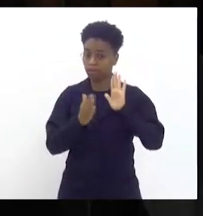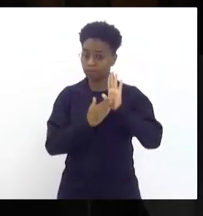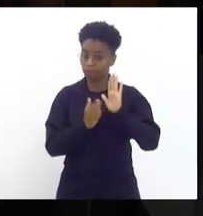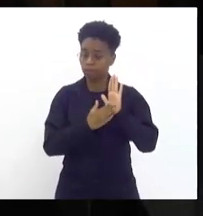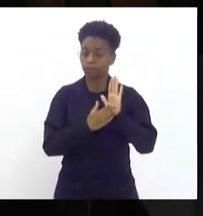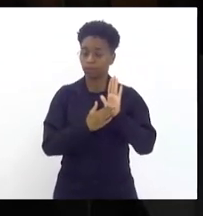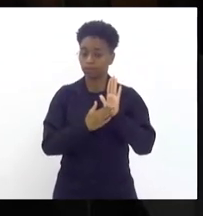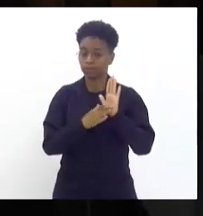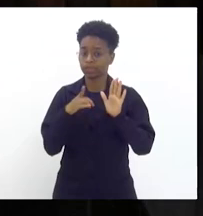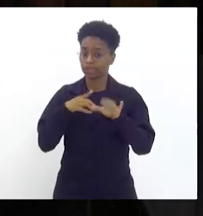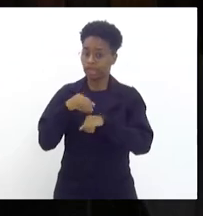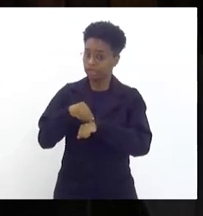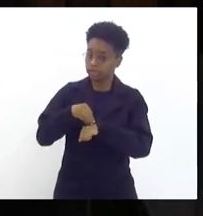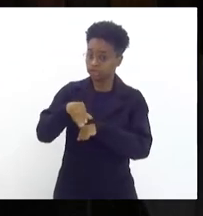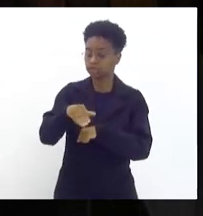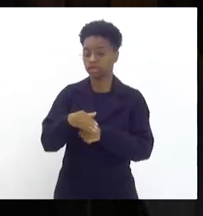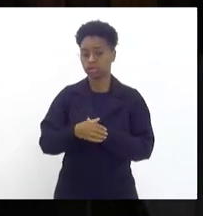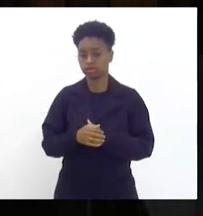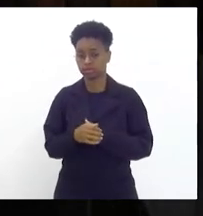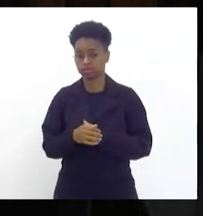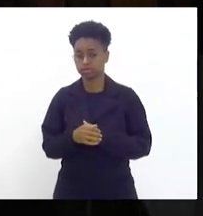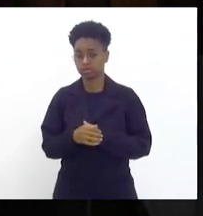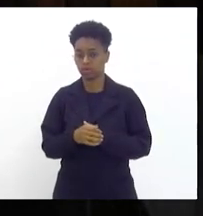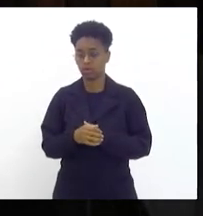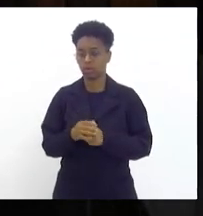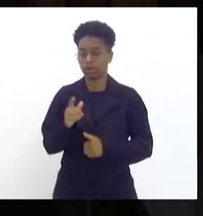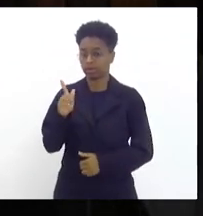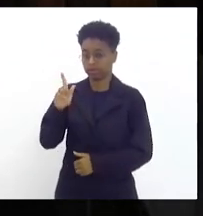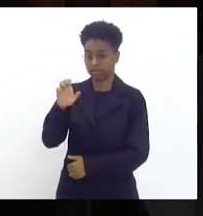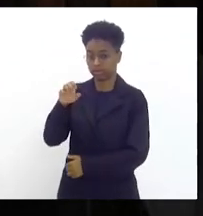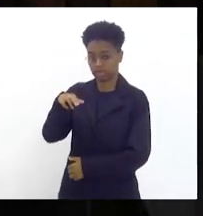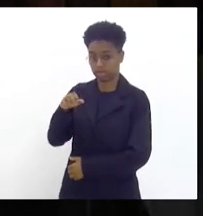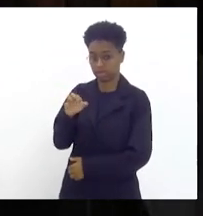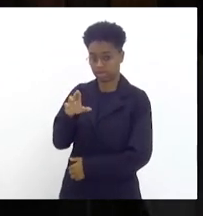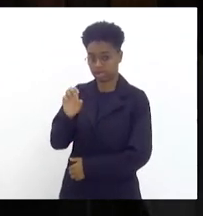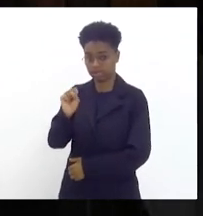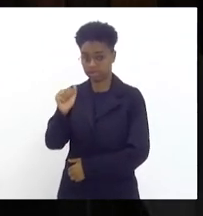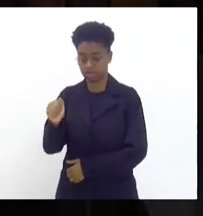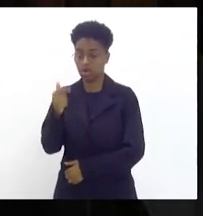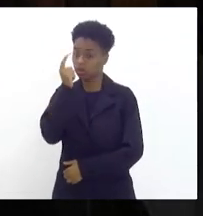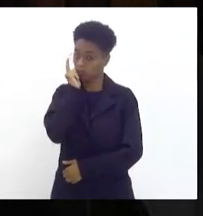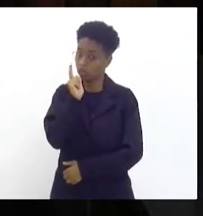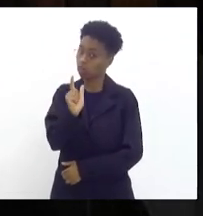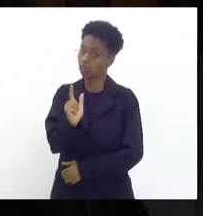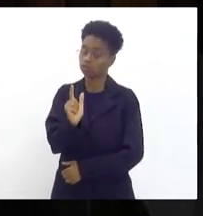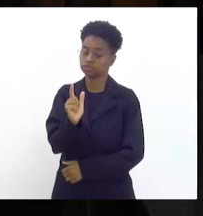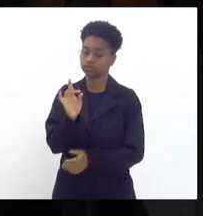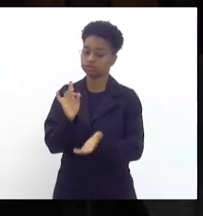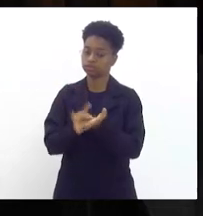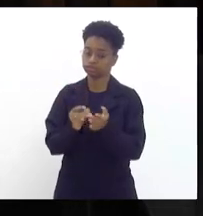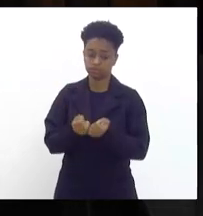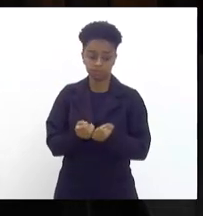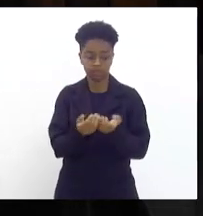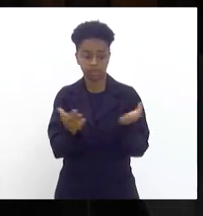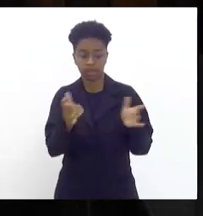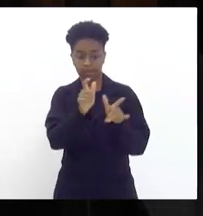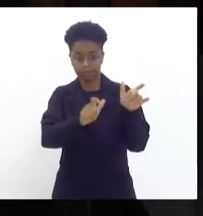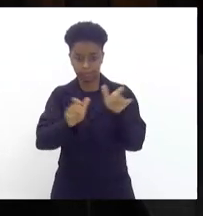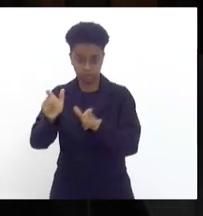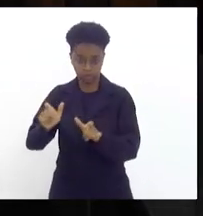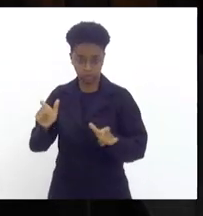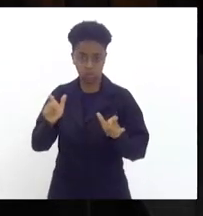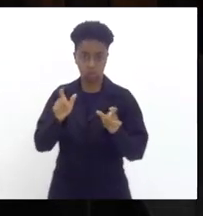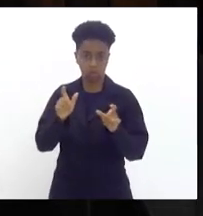de indicação para que a Genersa possa estar dando condições ao usuário ou à usuária